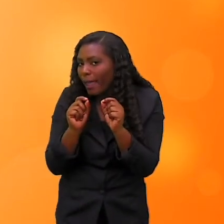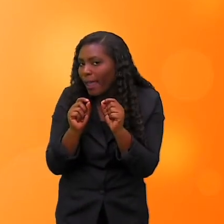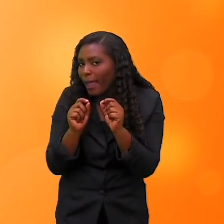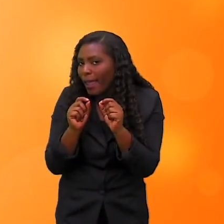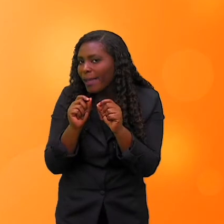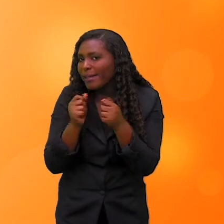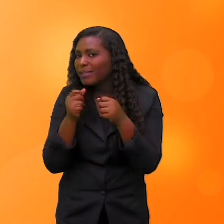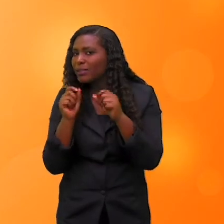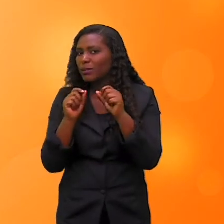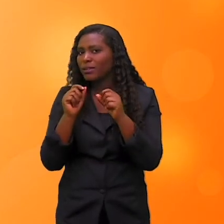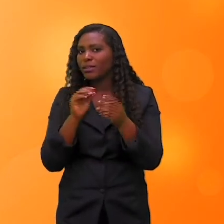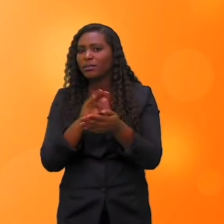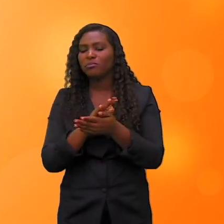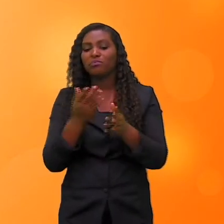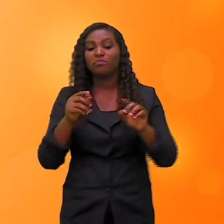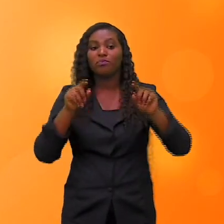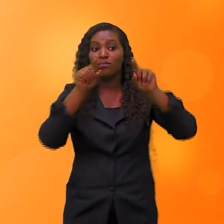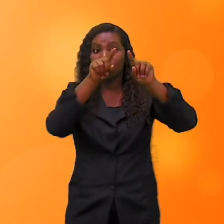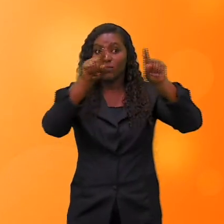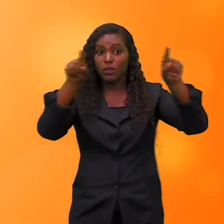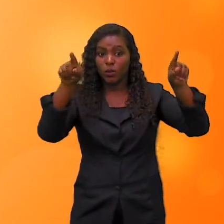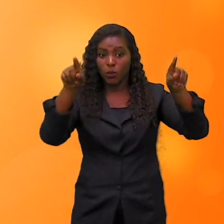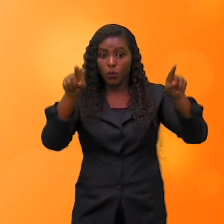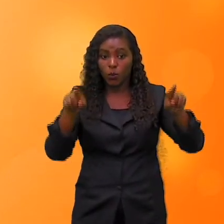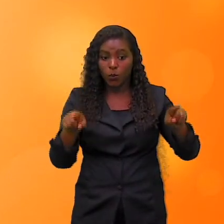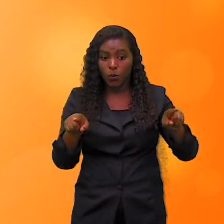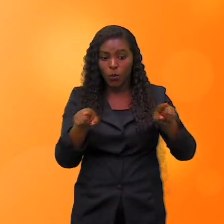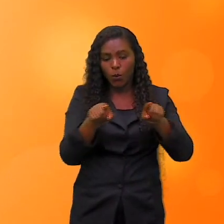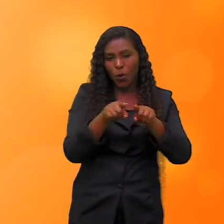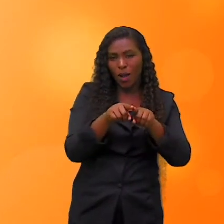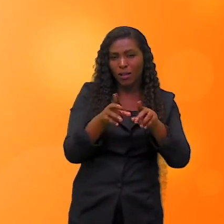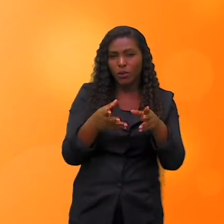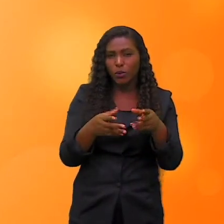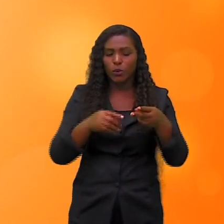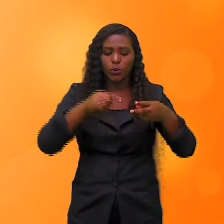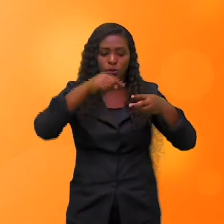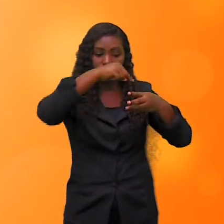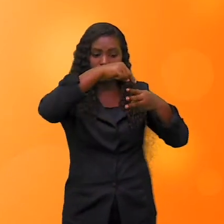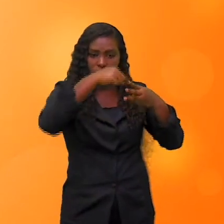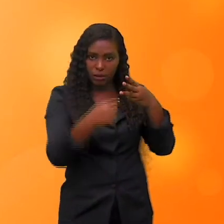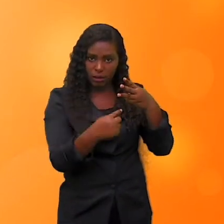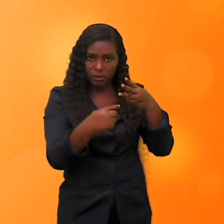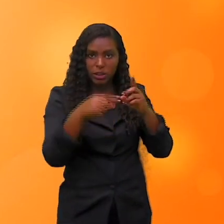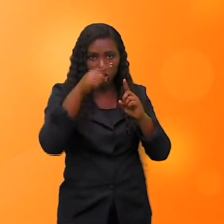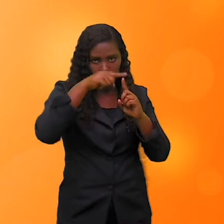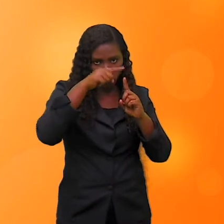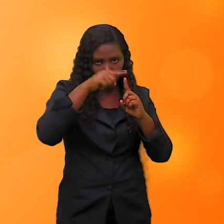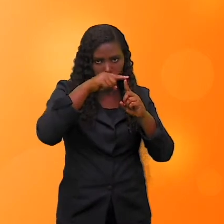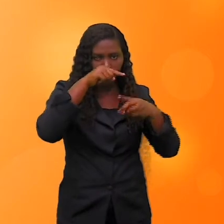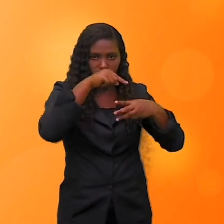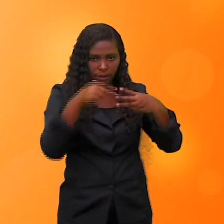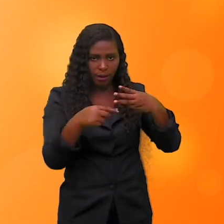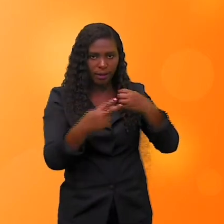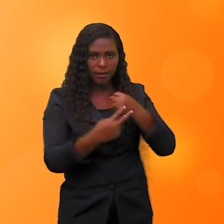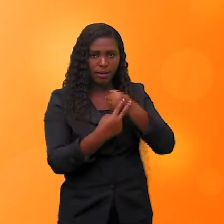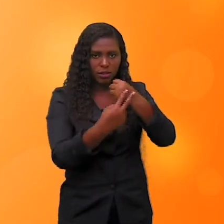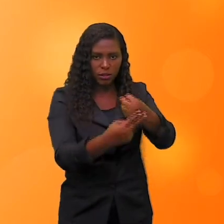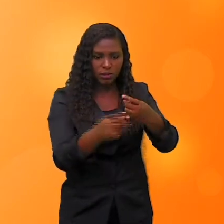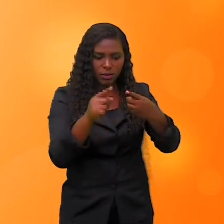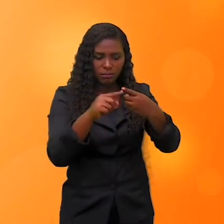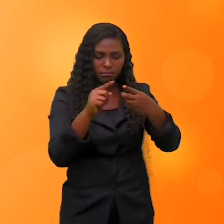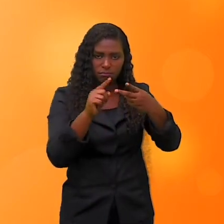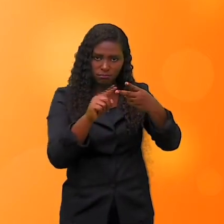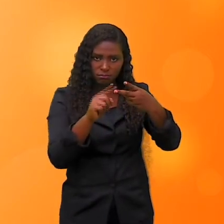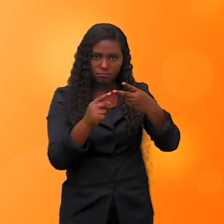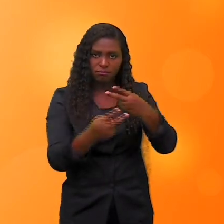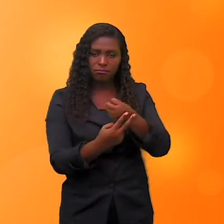quadro, eu vou mostrar um quadro com esses três tipos de vozes verbais, só mesmo para vocês fixarem e